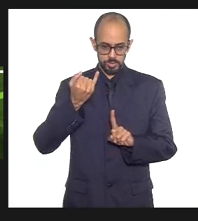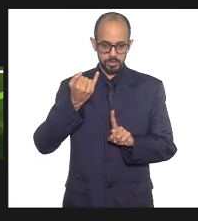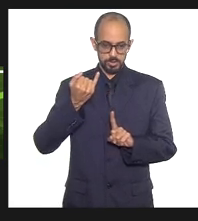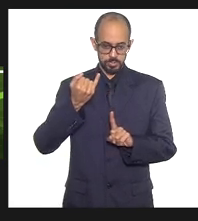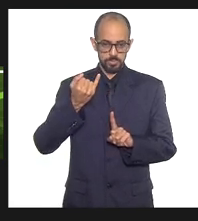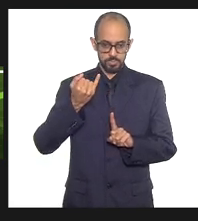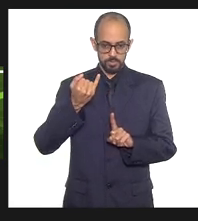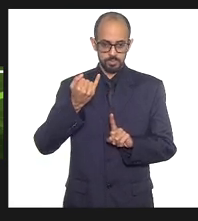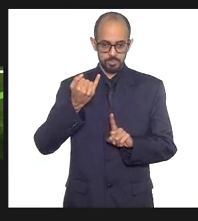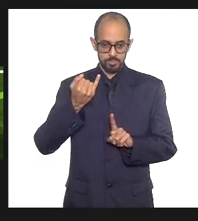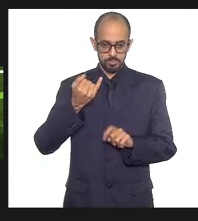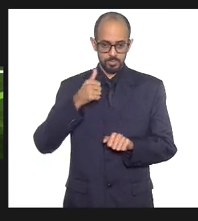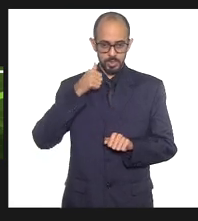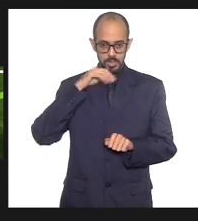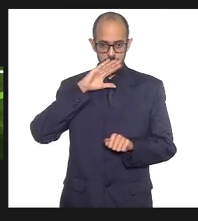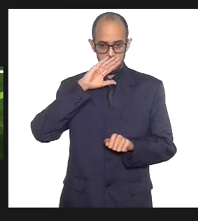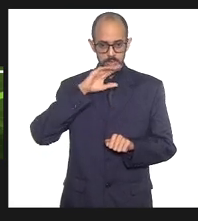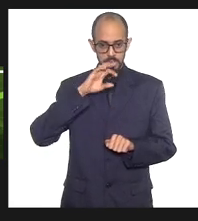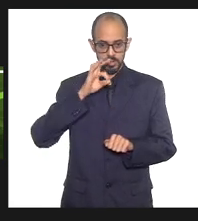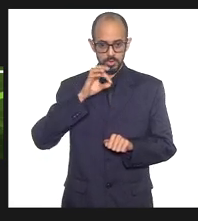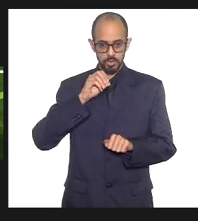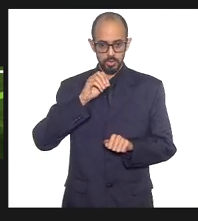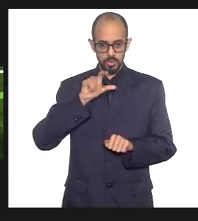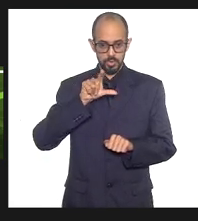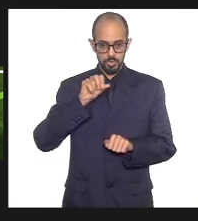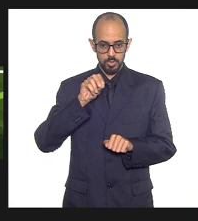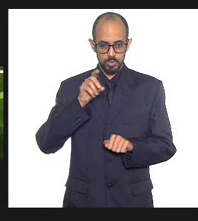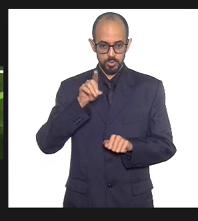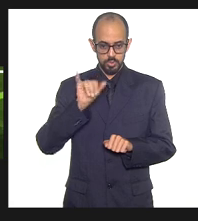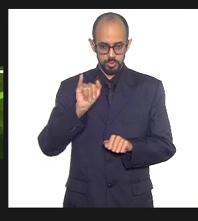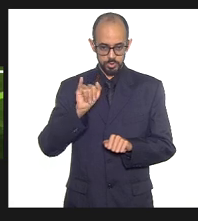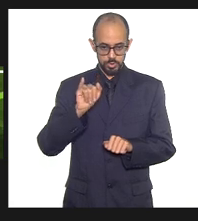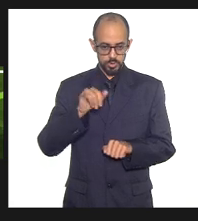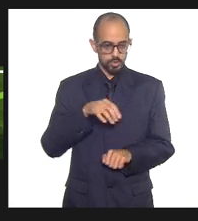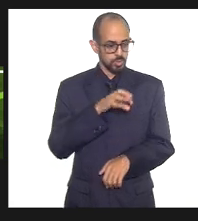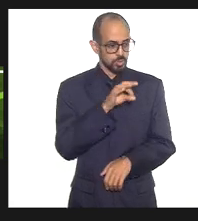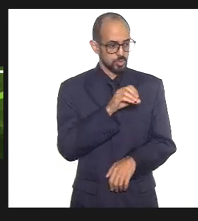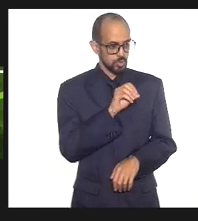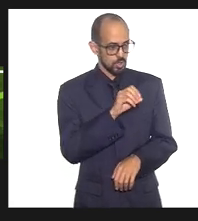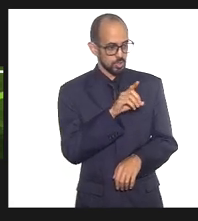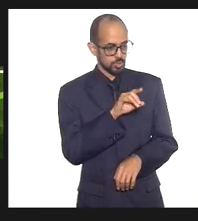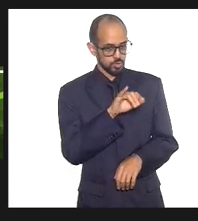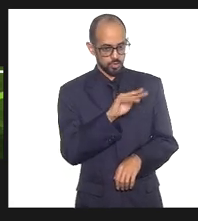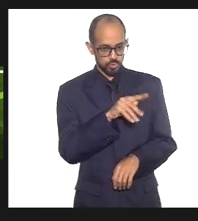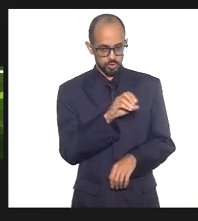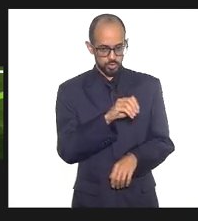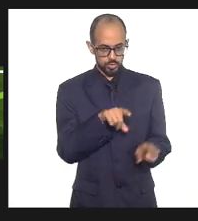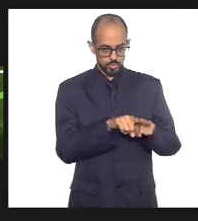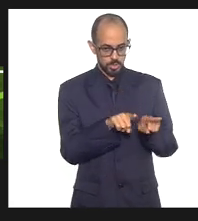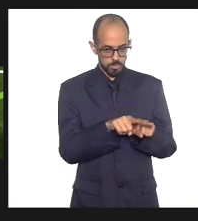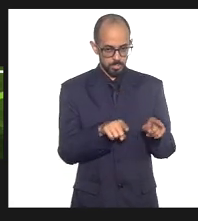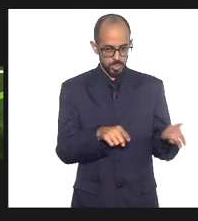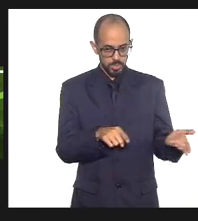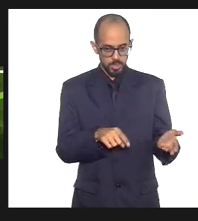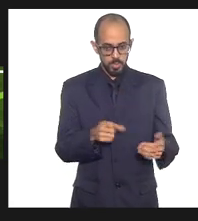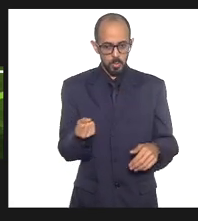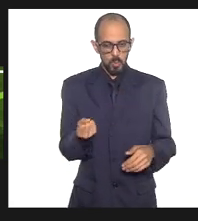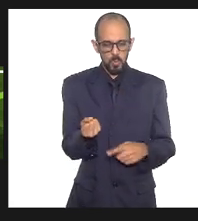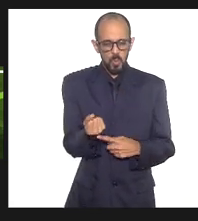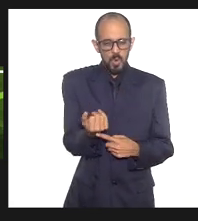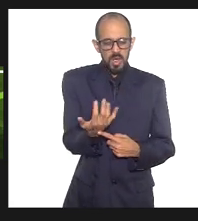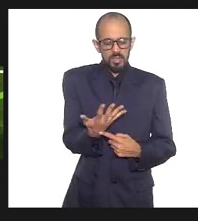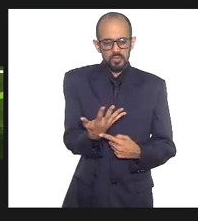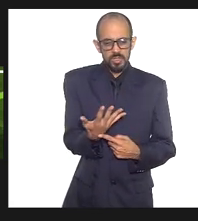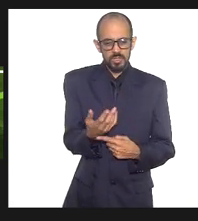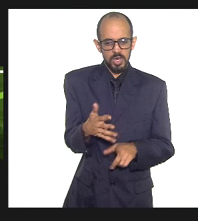mãe, Torodi, Totinho, as suas vidas dedicadas a isso, quantas vezes já tiveram em